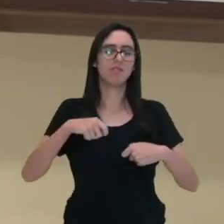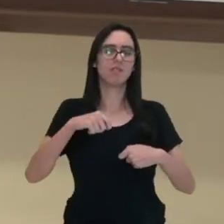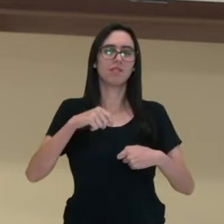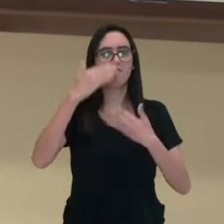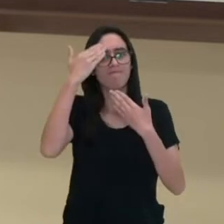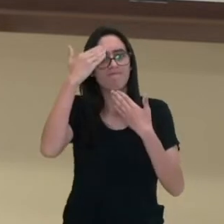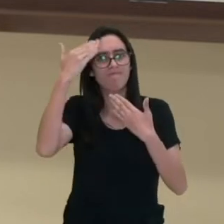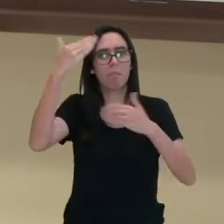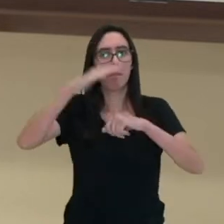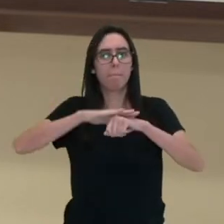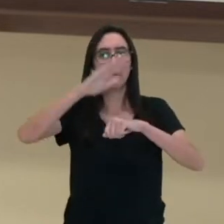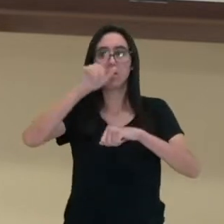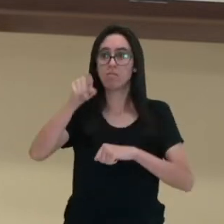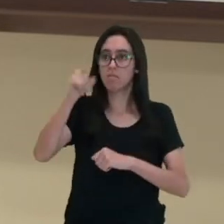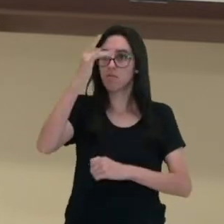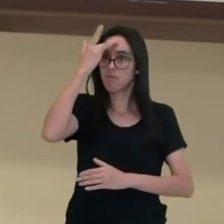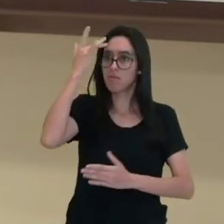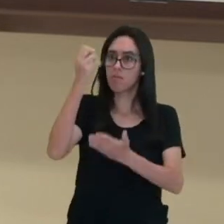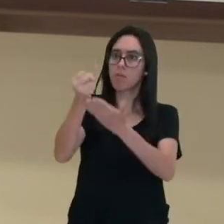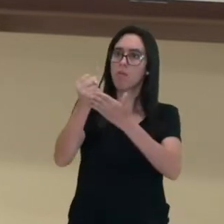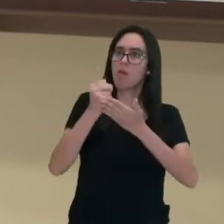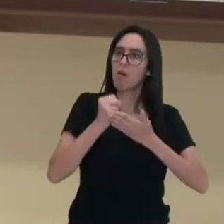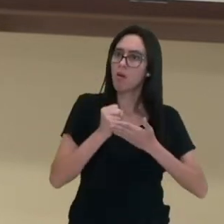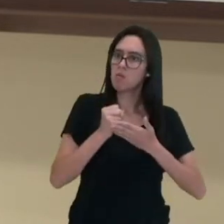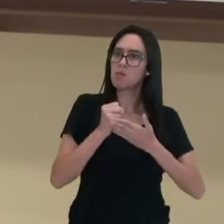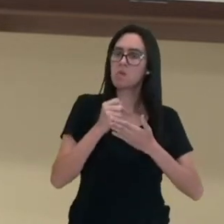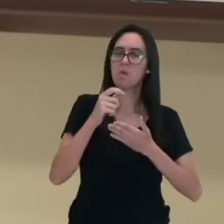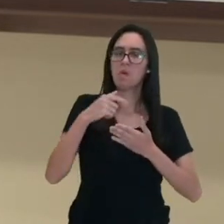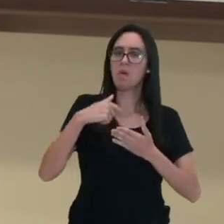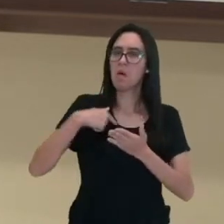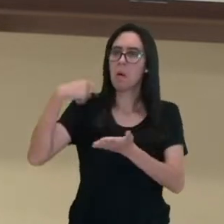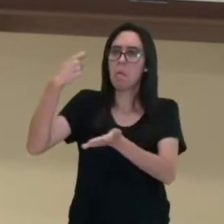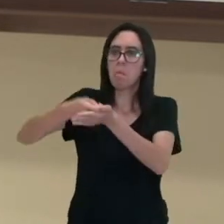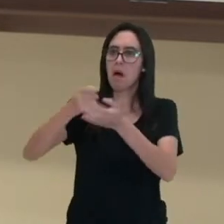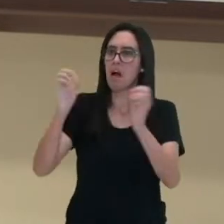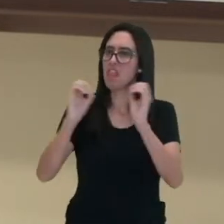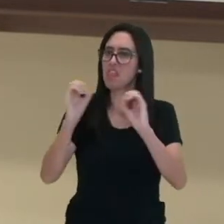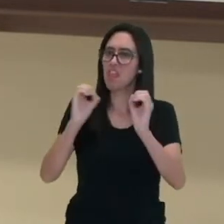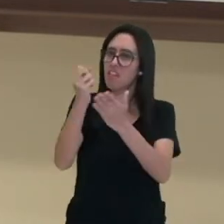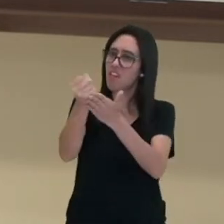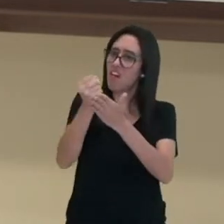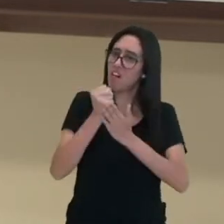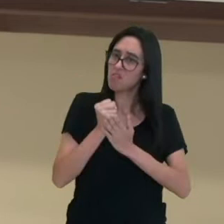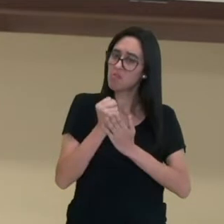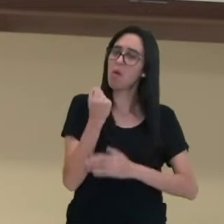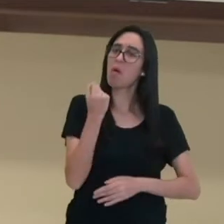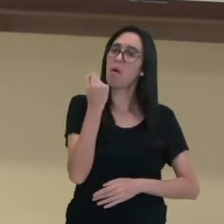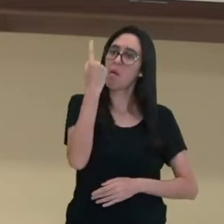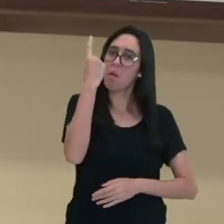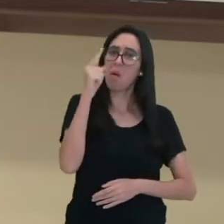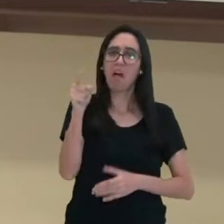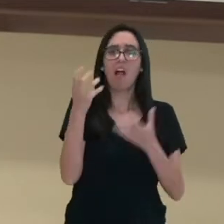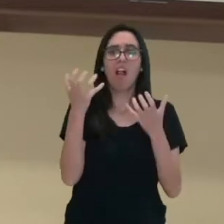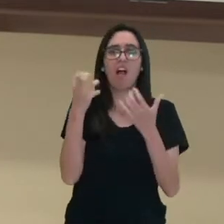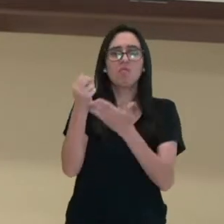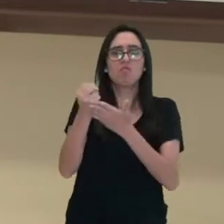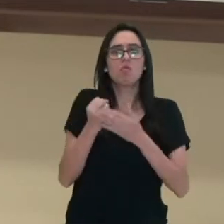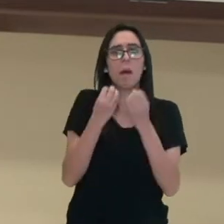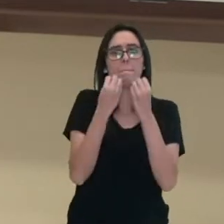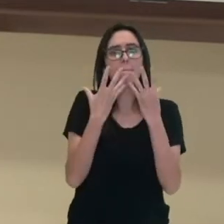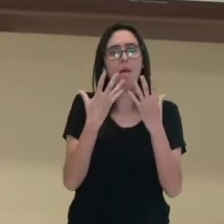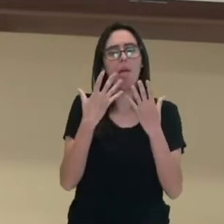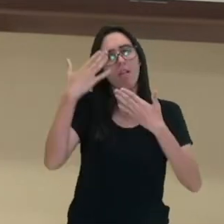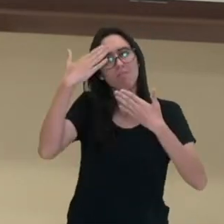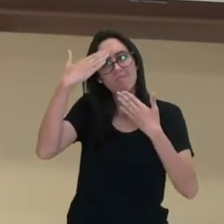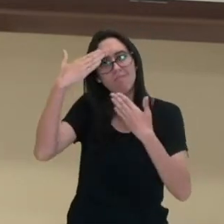tentam nos ajudar muitas vezes gratuitamente, voluntariamente, só pelo prazer de nos ver bem quando estamos às vezes com dificuldades.